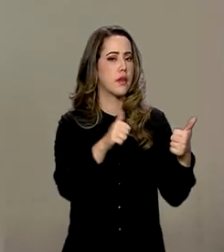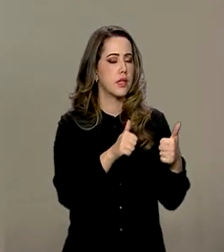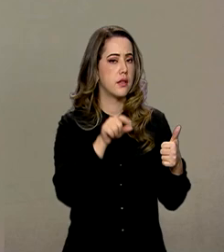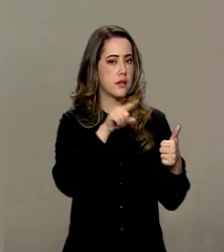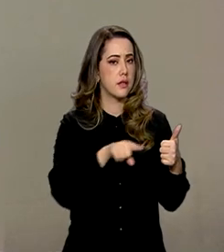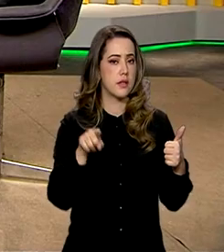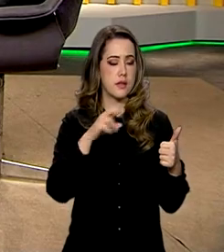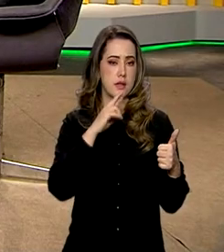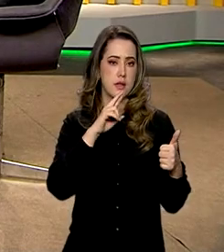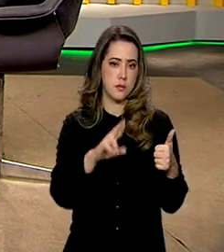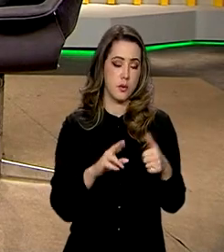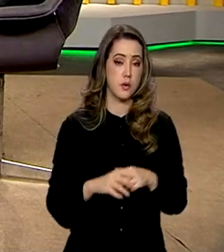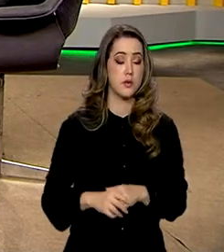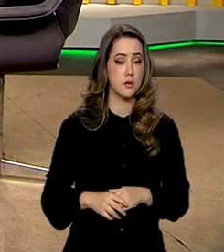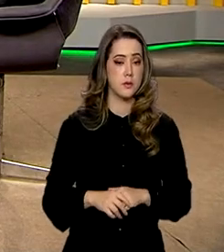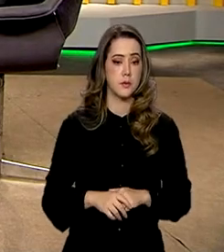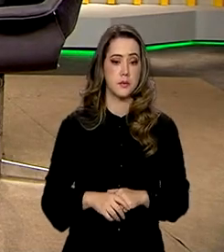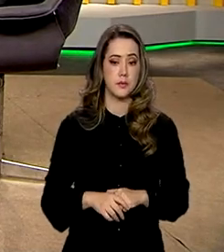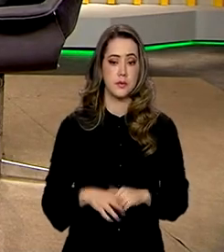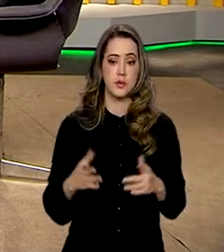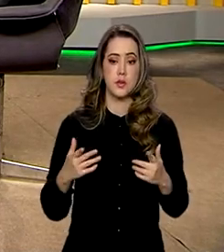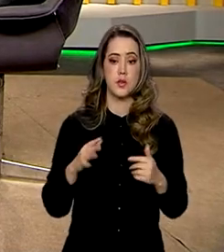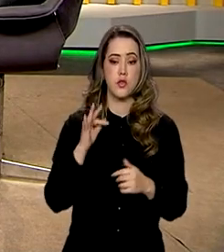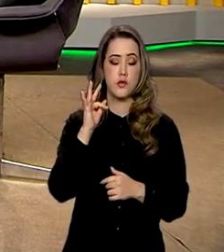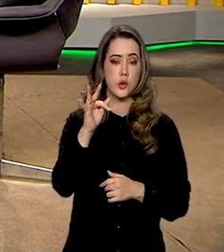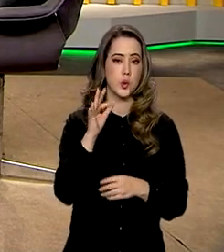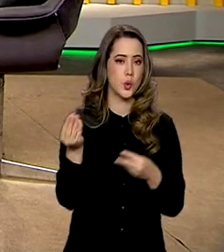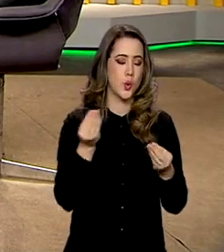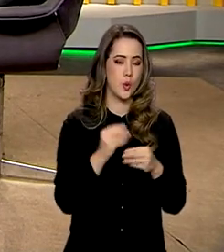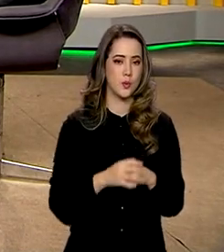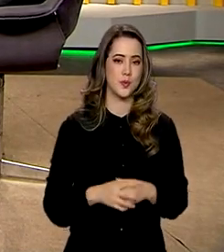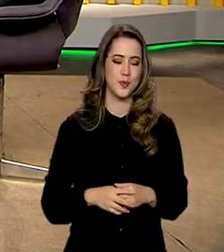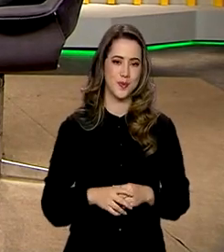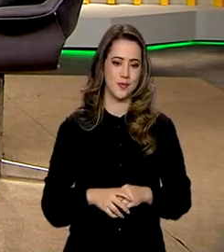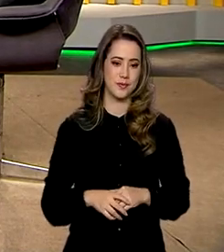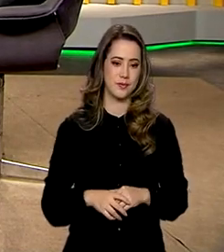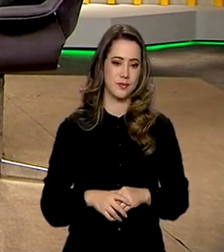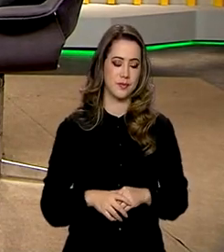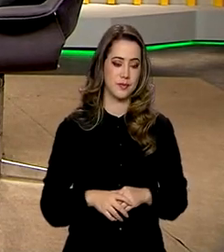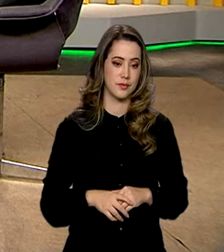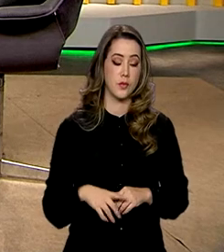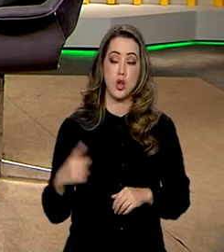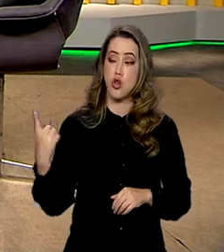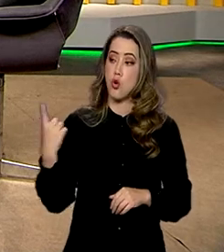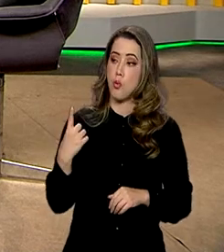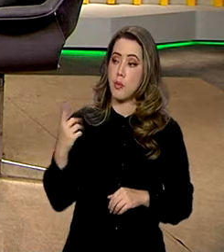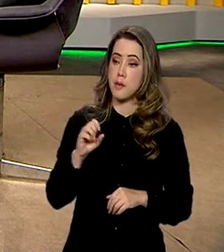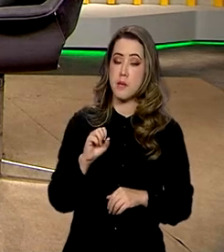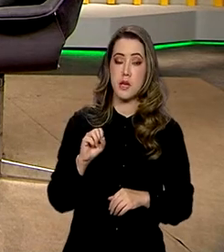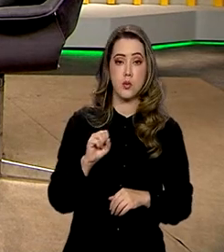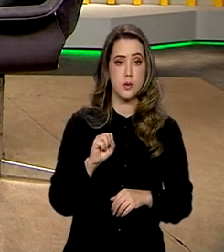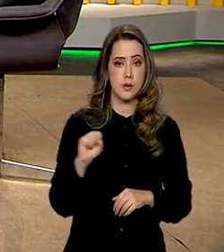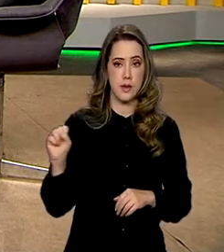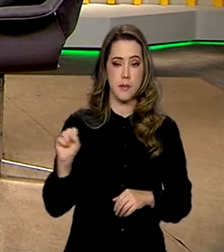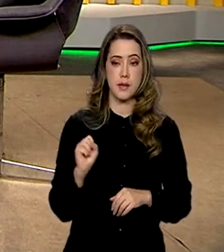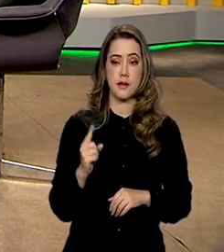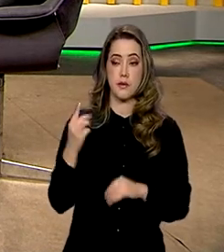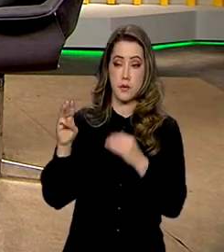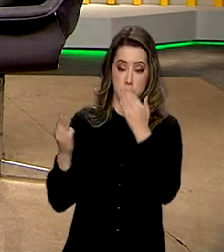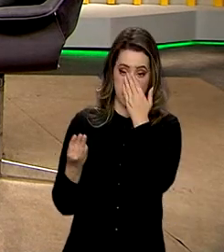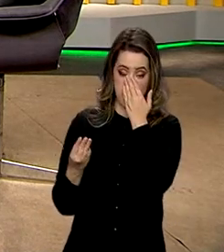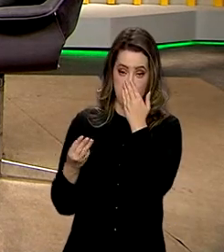resultado inicial e as perspectivas futuras? O primeiro semestre resultou num saldo de 1.023